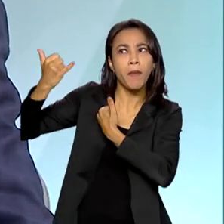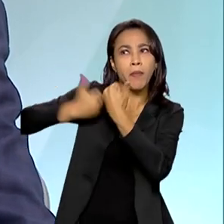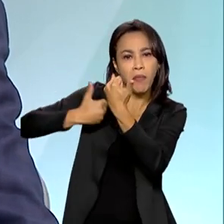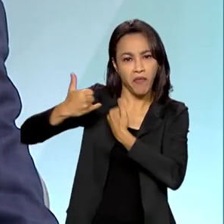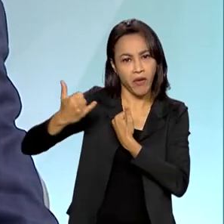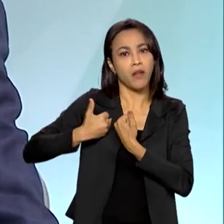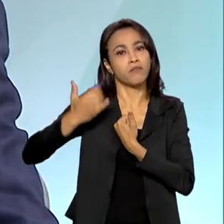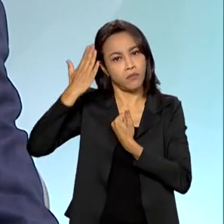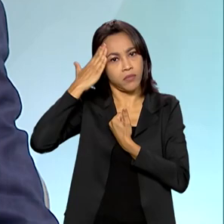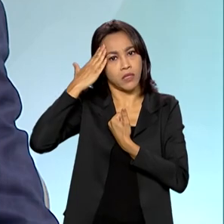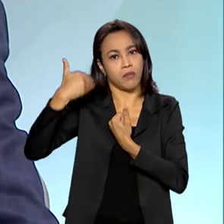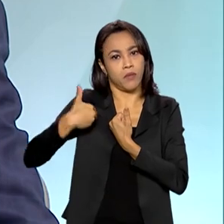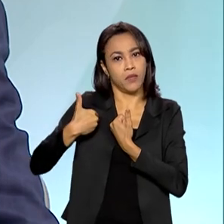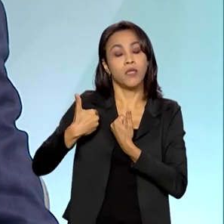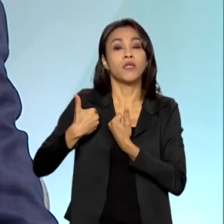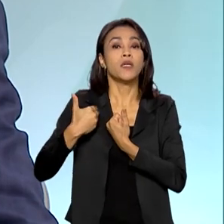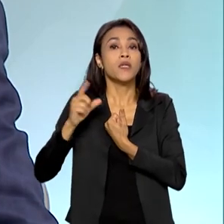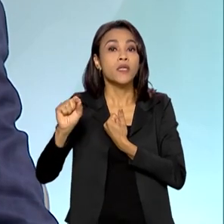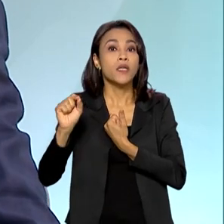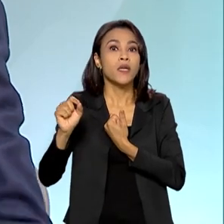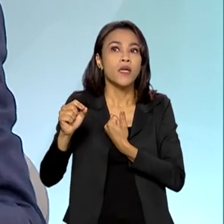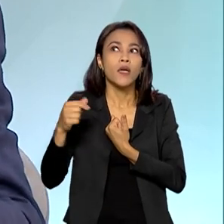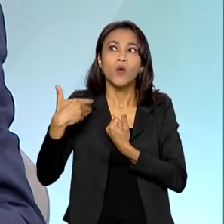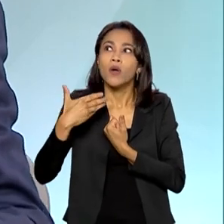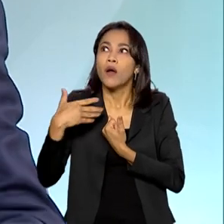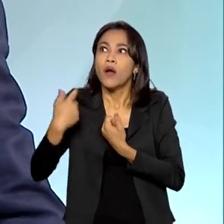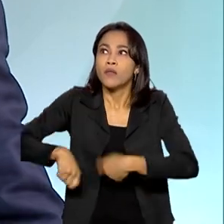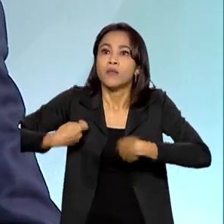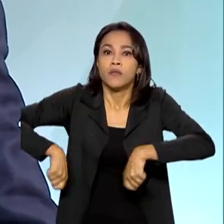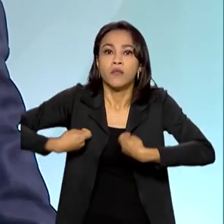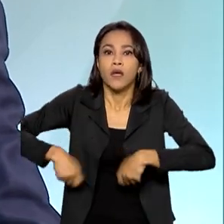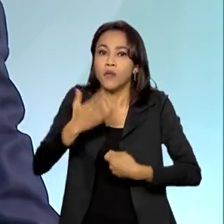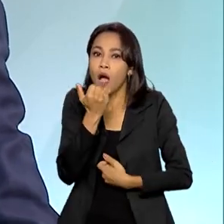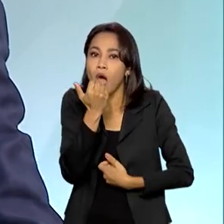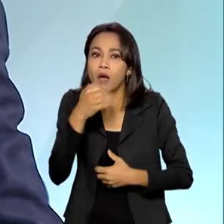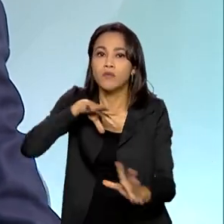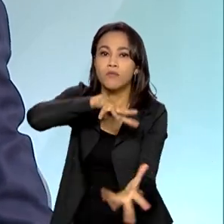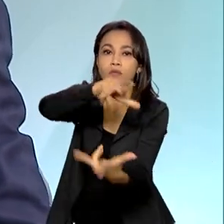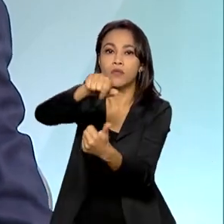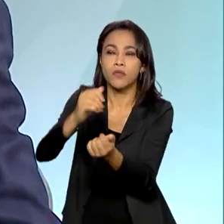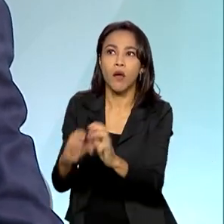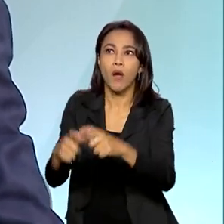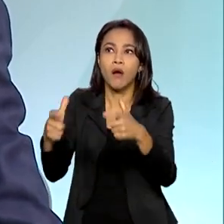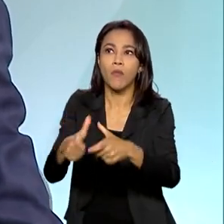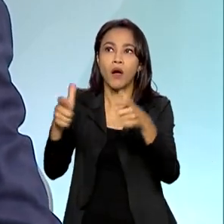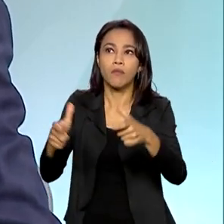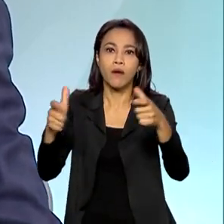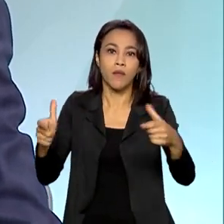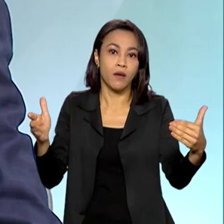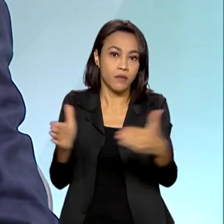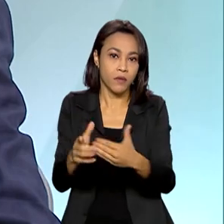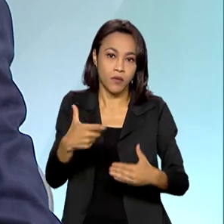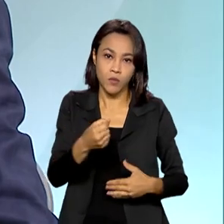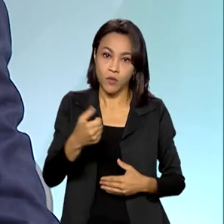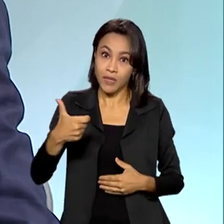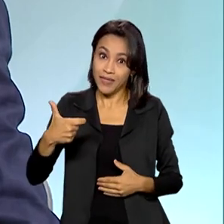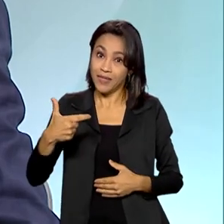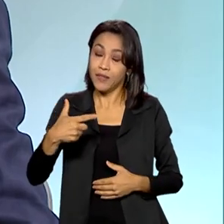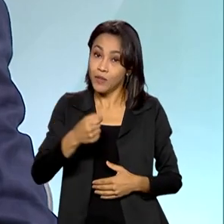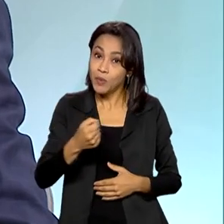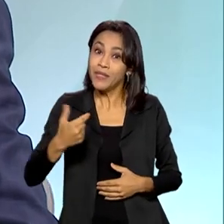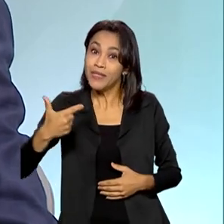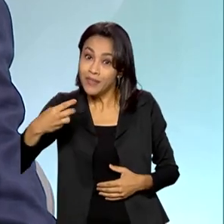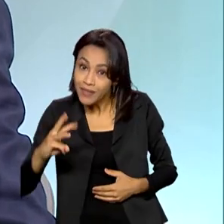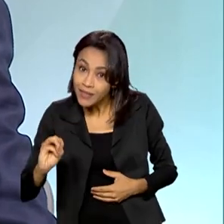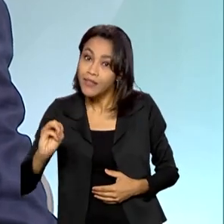Se estima que a demanda por alimentos no mundo é crescente, pelo menos até 2030. Então o cenário é muito